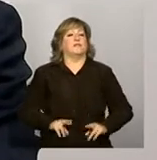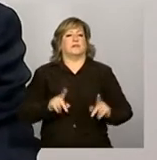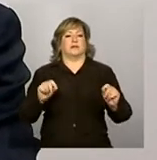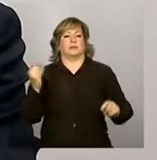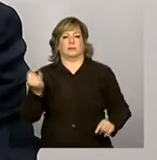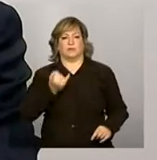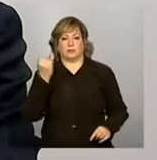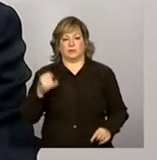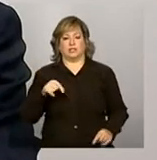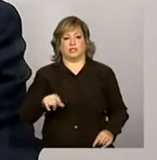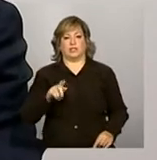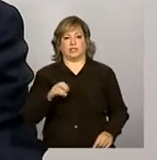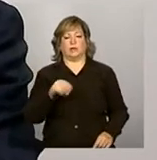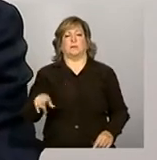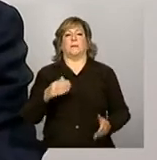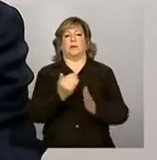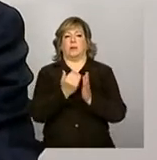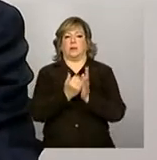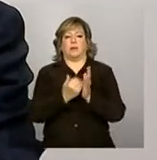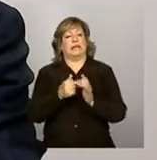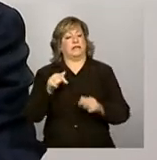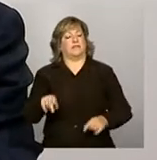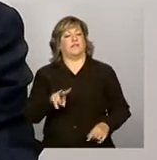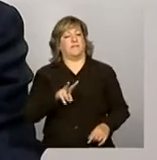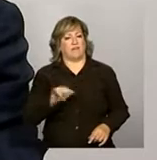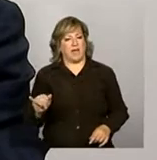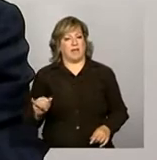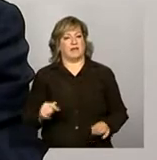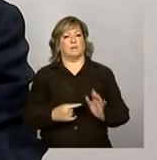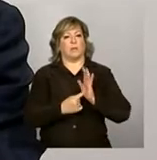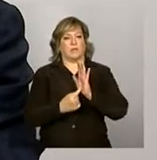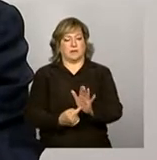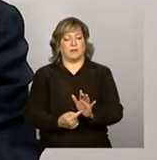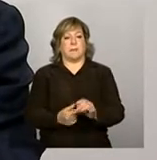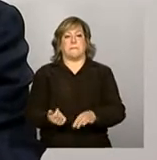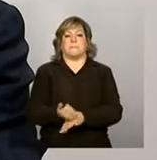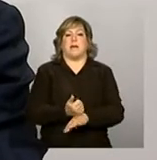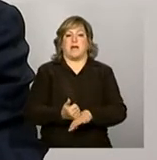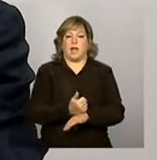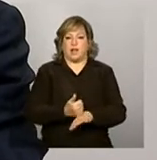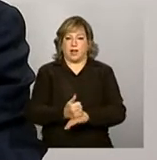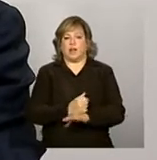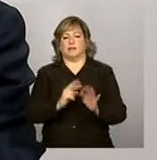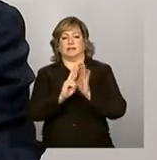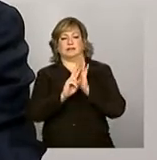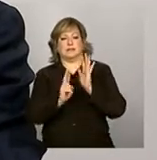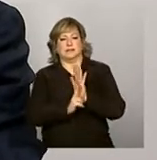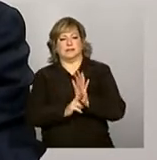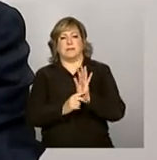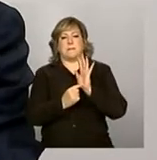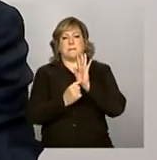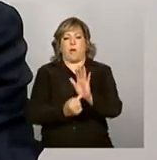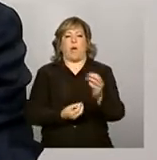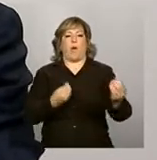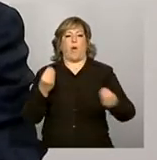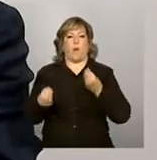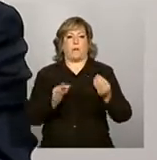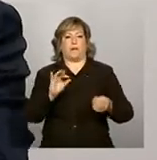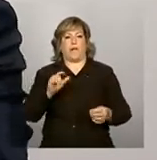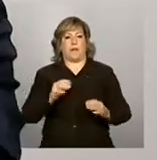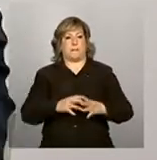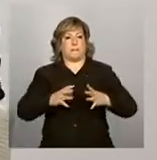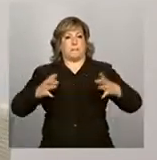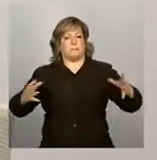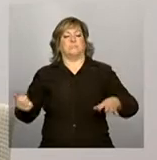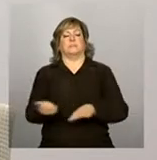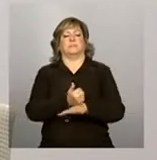na gestão do programa. E isso vai se refletir em melhores parâmetros, em indicadores, em taxas mais altas, que